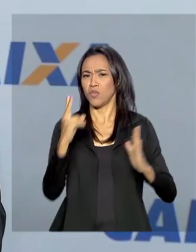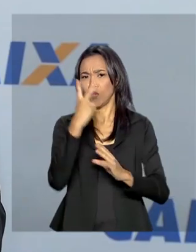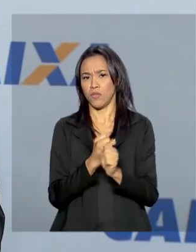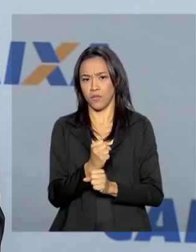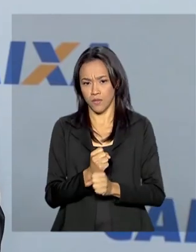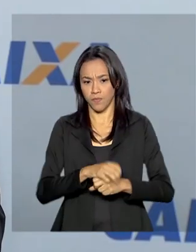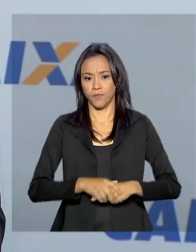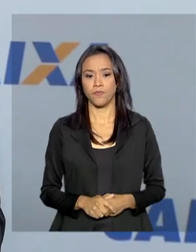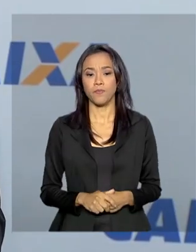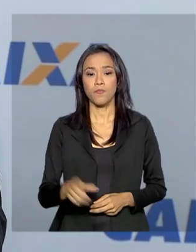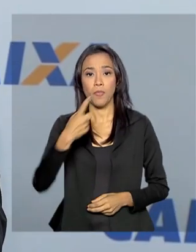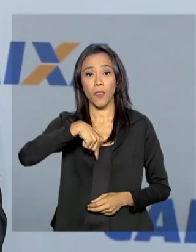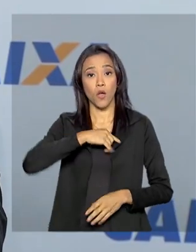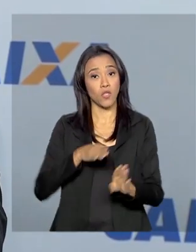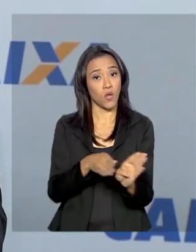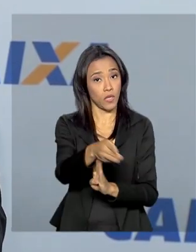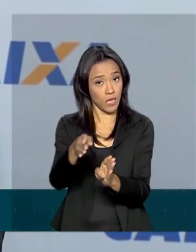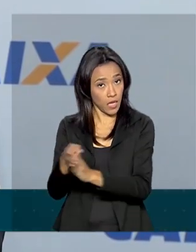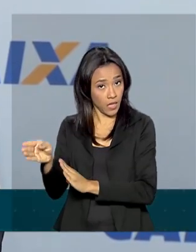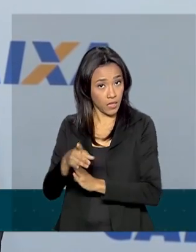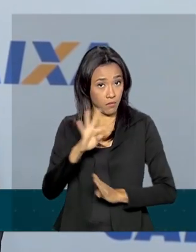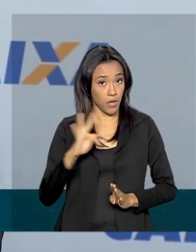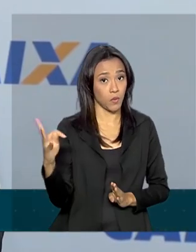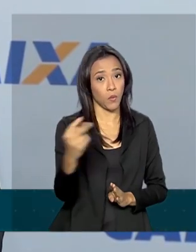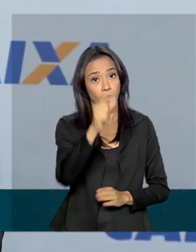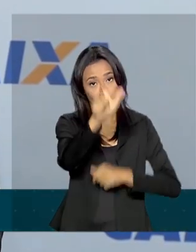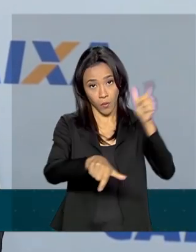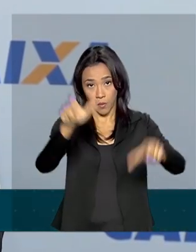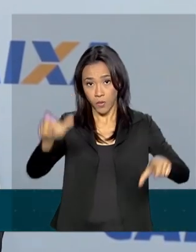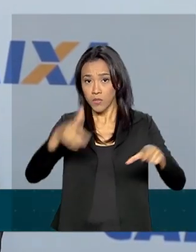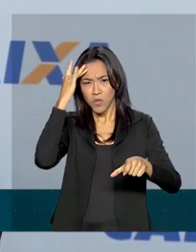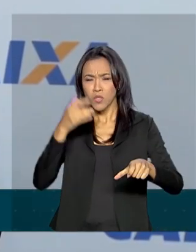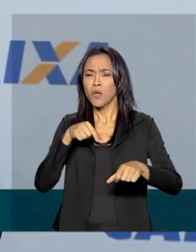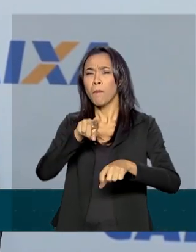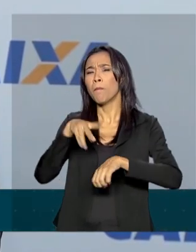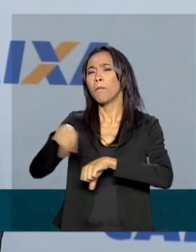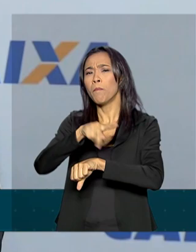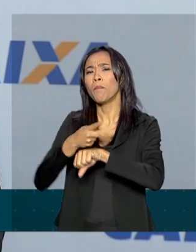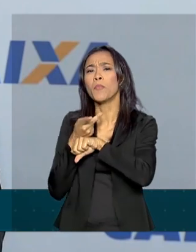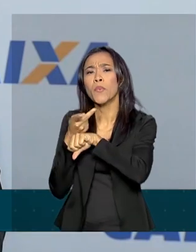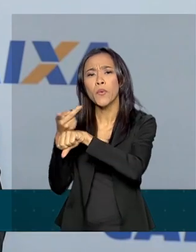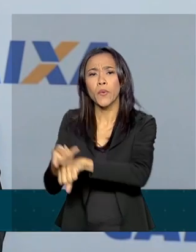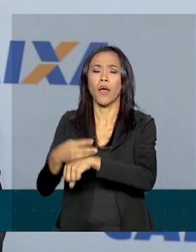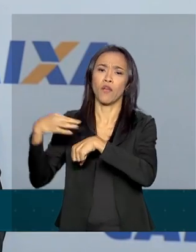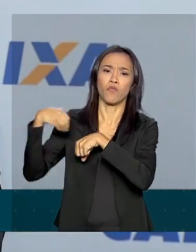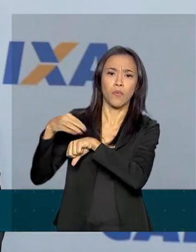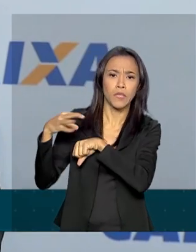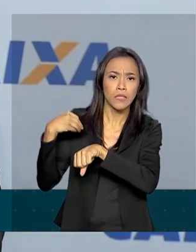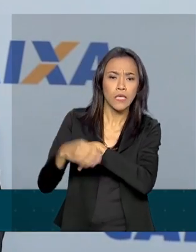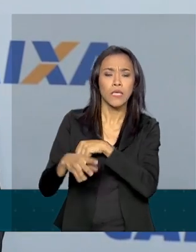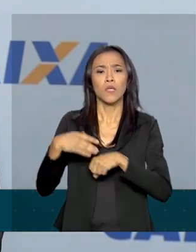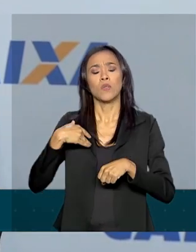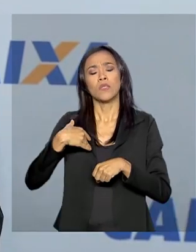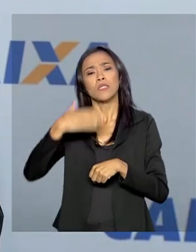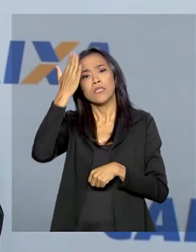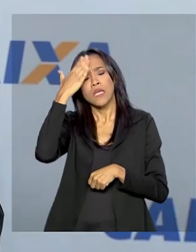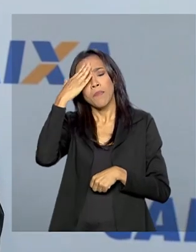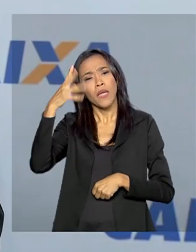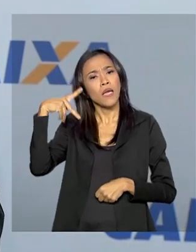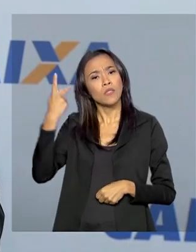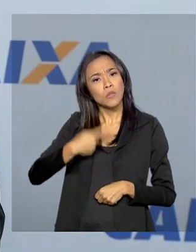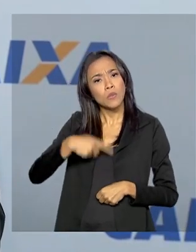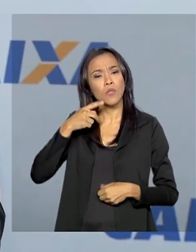Nossa recomendação para todos os trabalhadores é buscar a informação, avaliar de acordo com a sua realidade, qual a